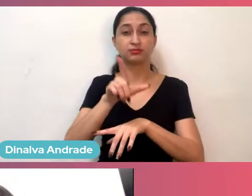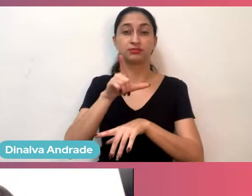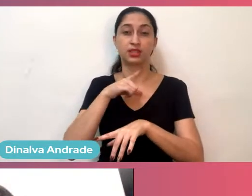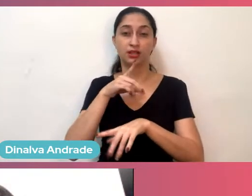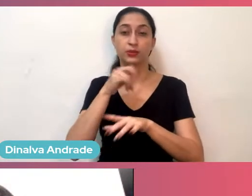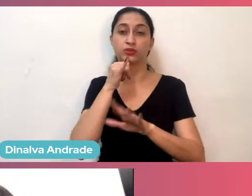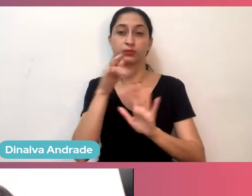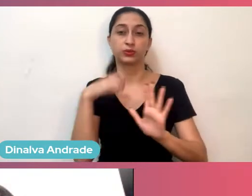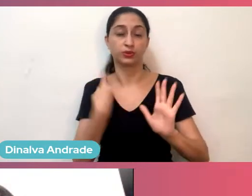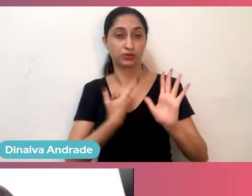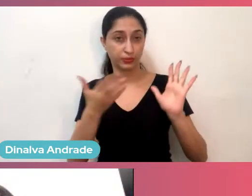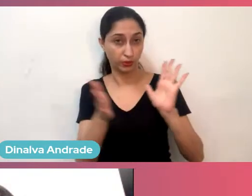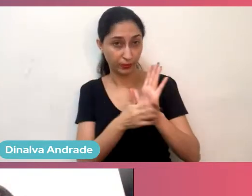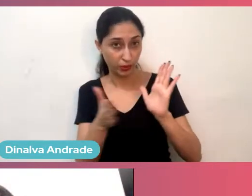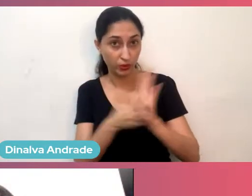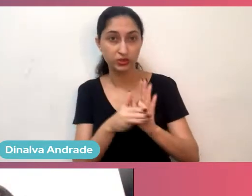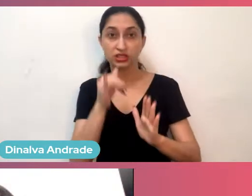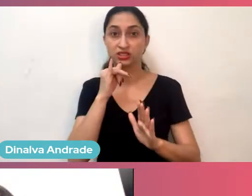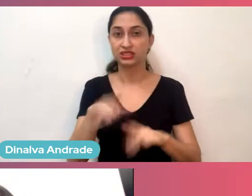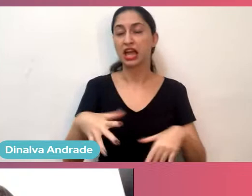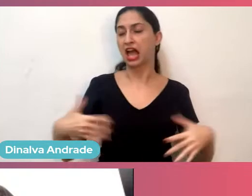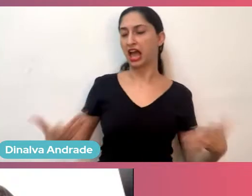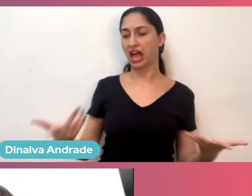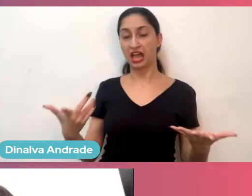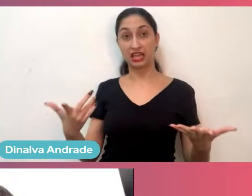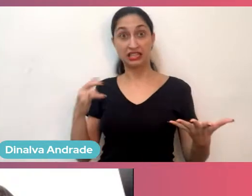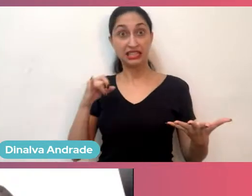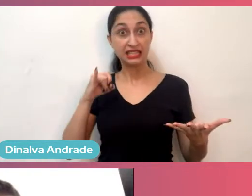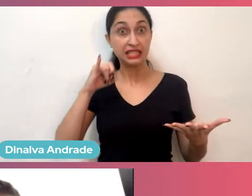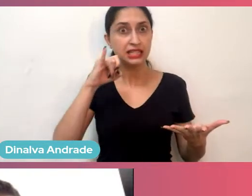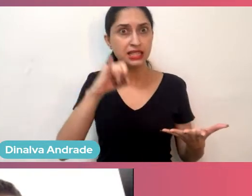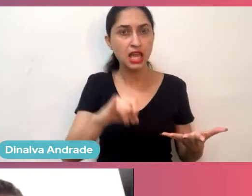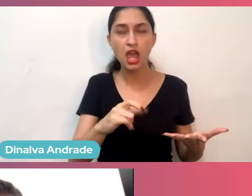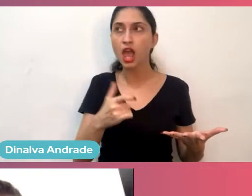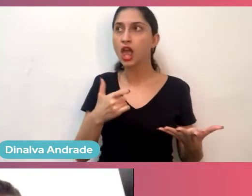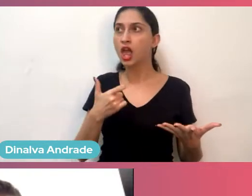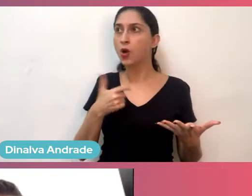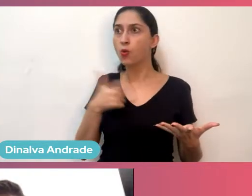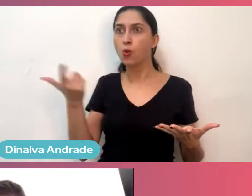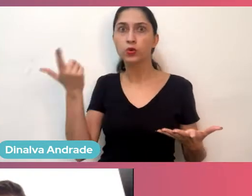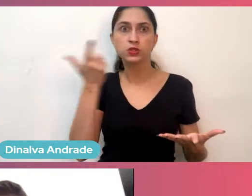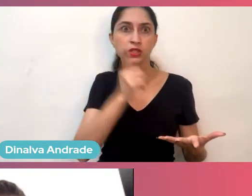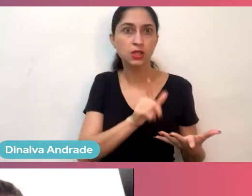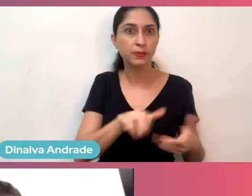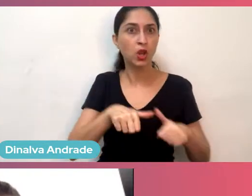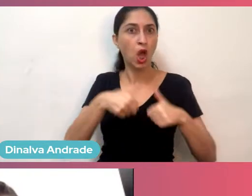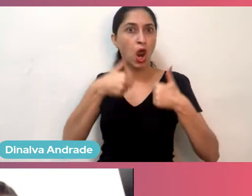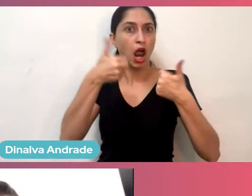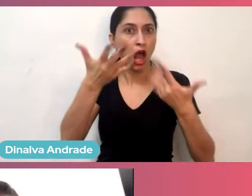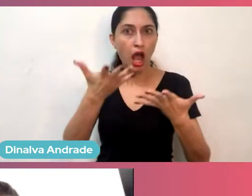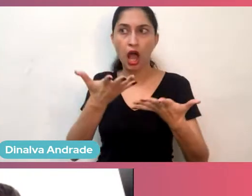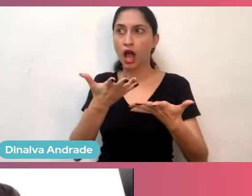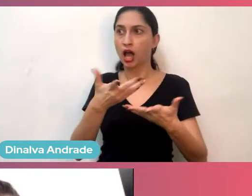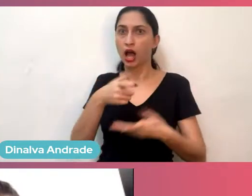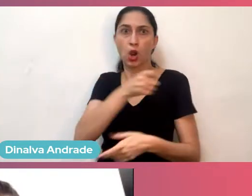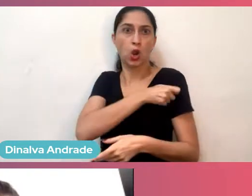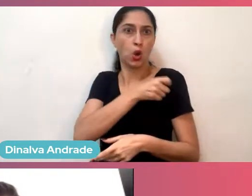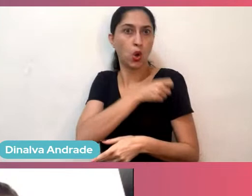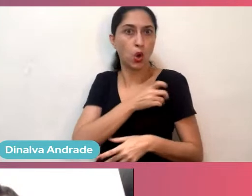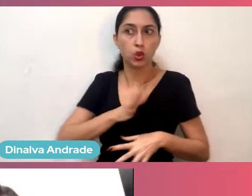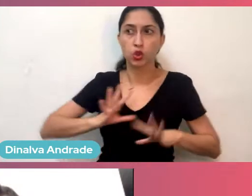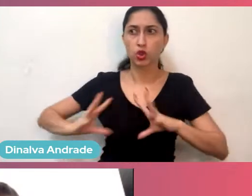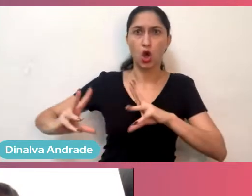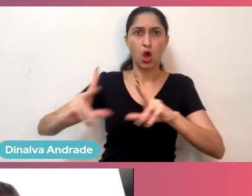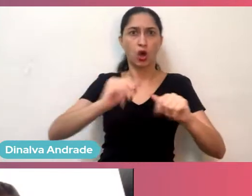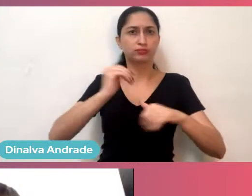propósito de caramba, e se eu pegasse e melhorasse o desempenho de todos os alunos? Para mim,